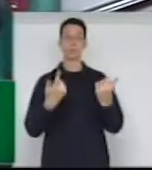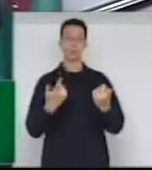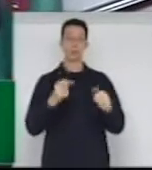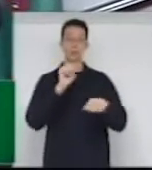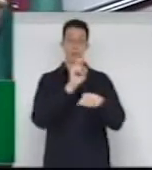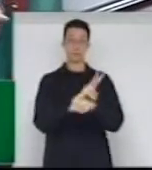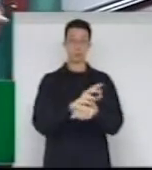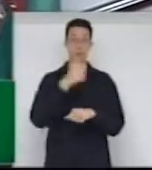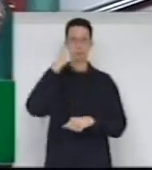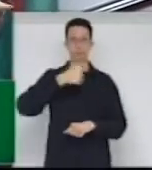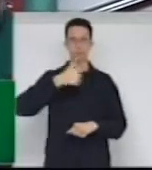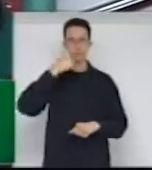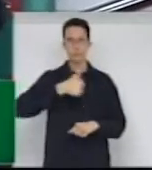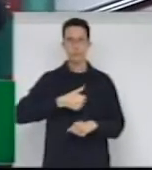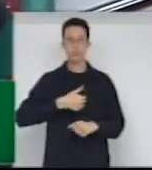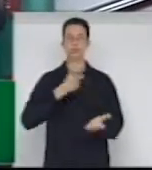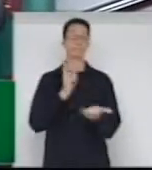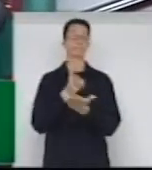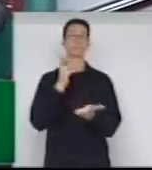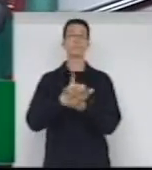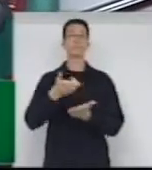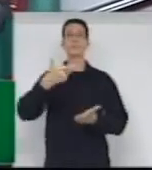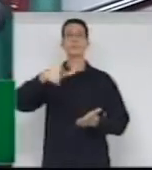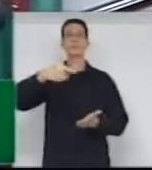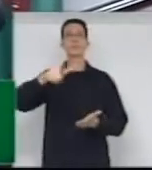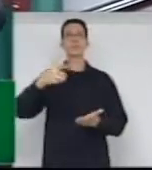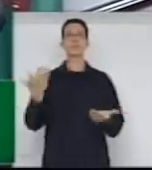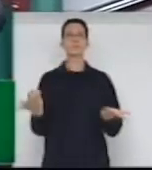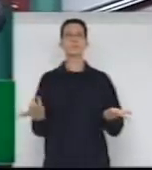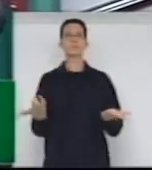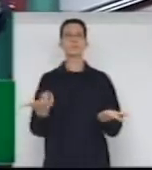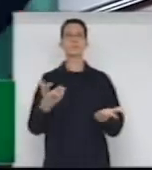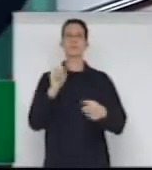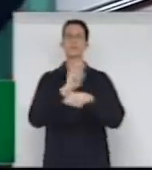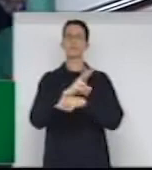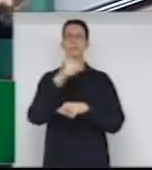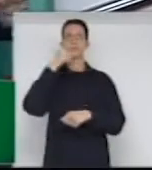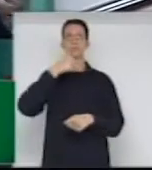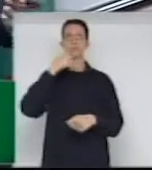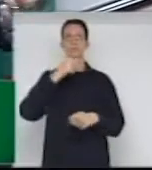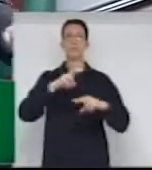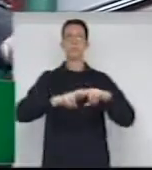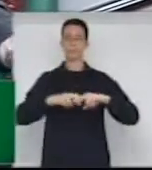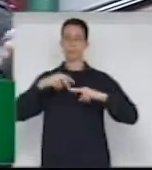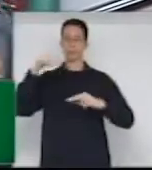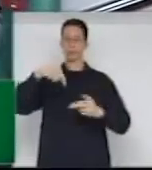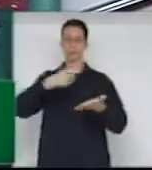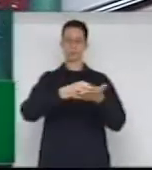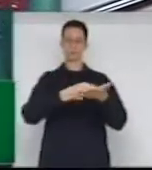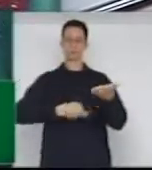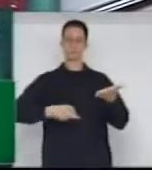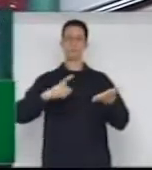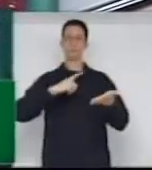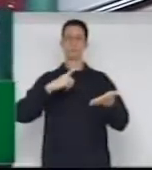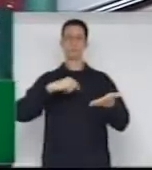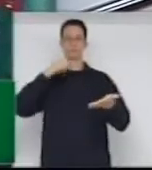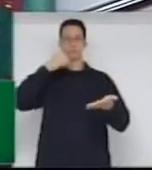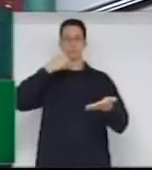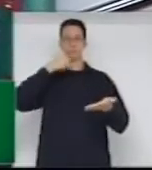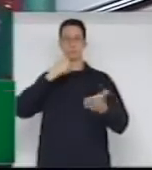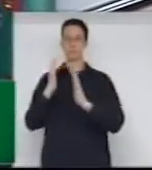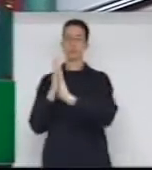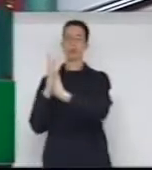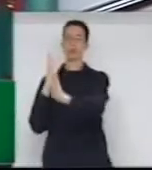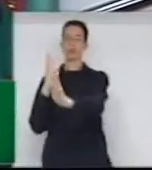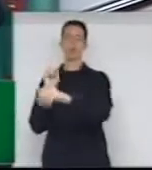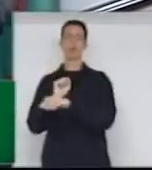sexo feminino não serão oferecidas em virtude do atual concurso ter mulheres no cadastro de reservas.